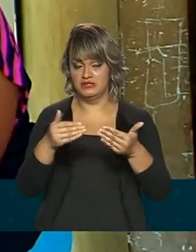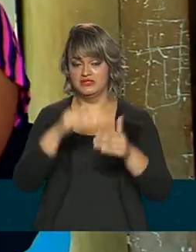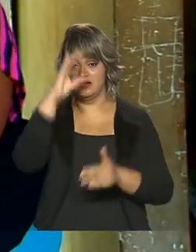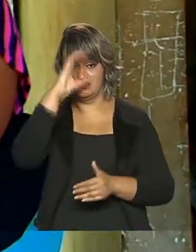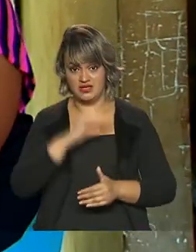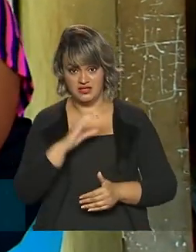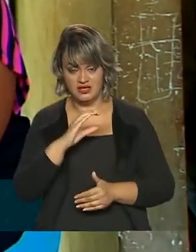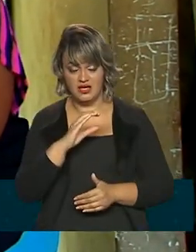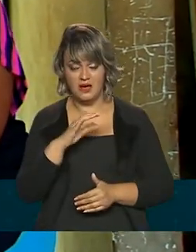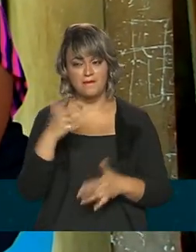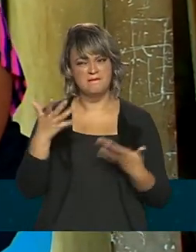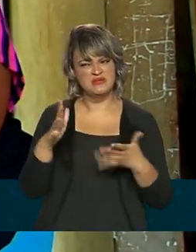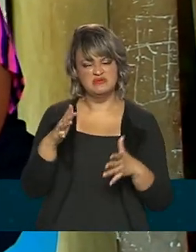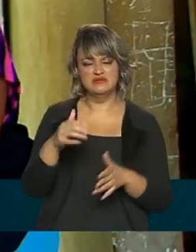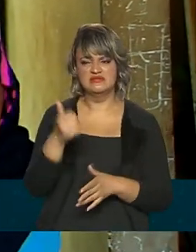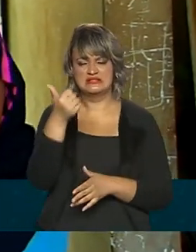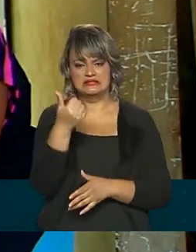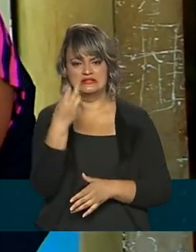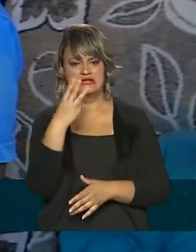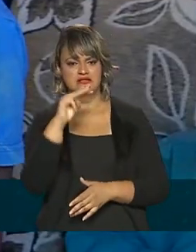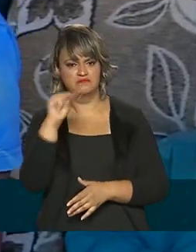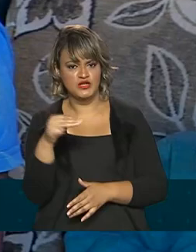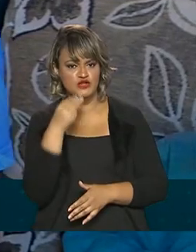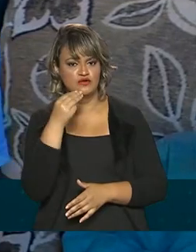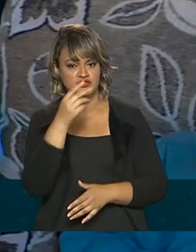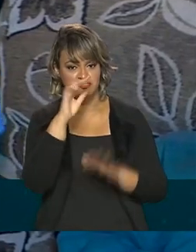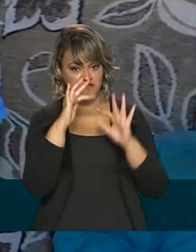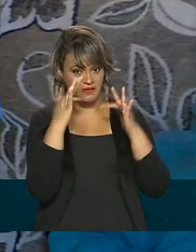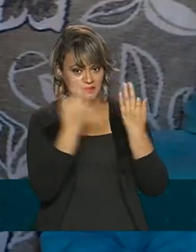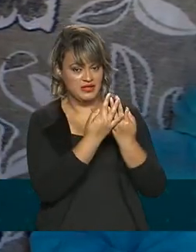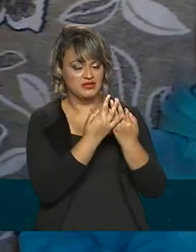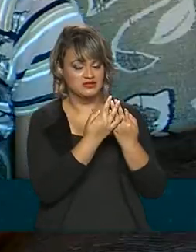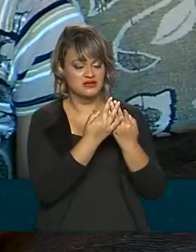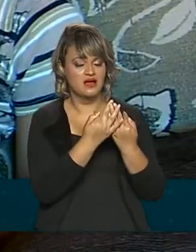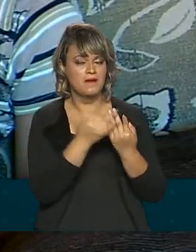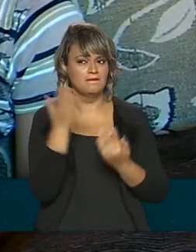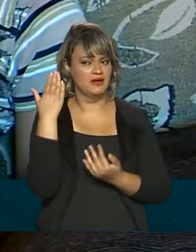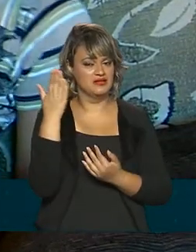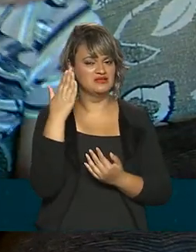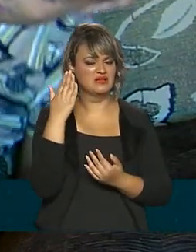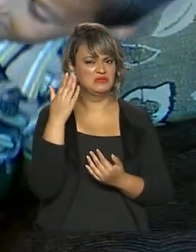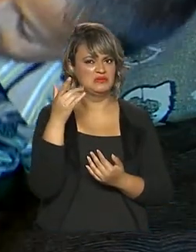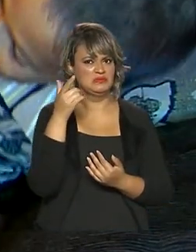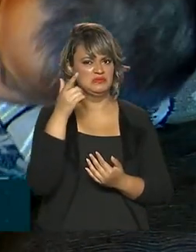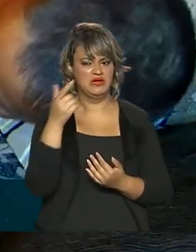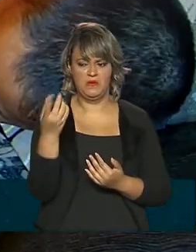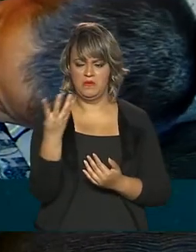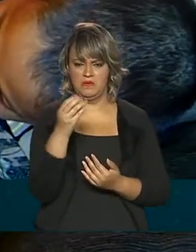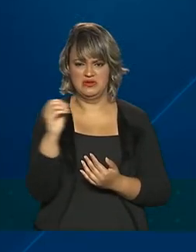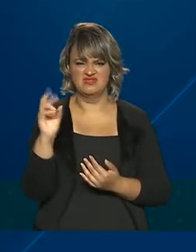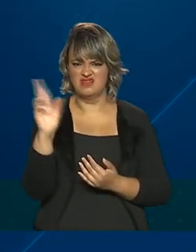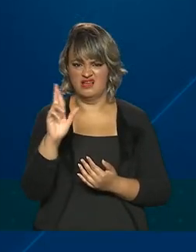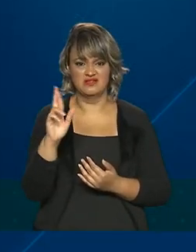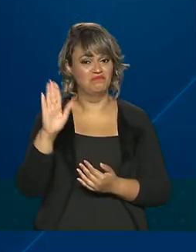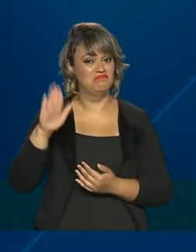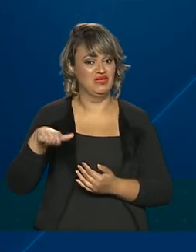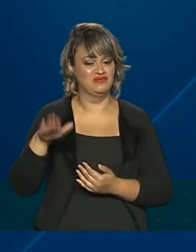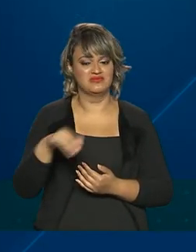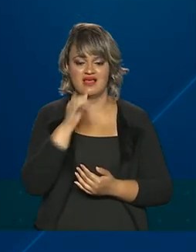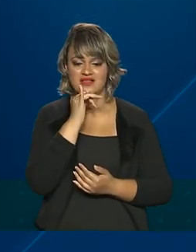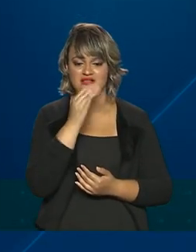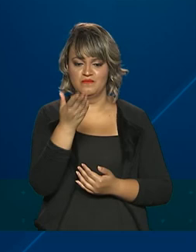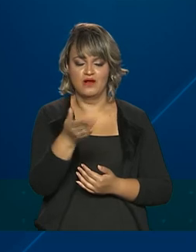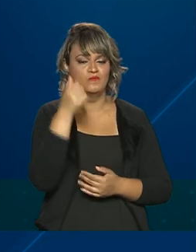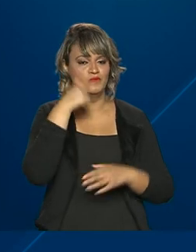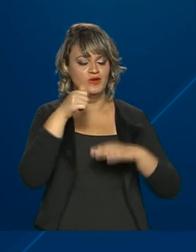Cidadania, pelo menos 13 milhões dessas famílias recebiam menos de 400 reais. É o caso da